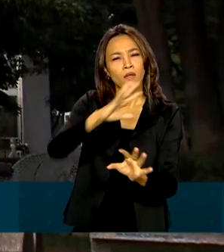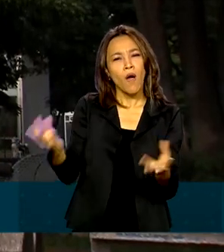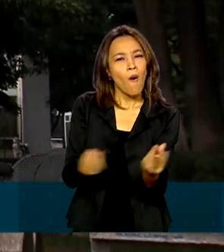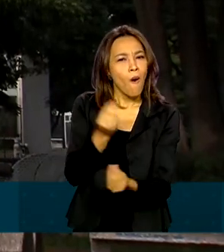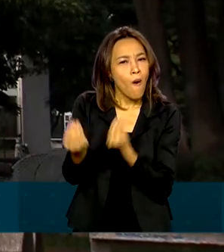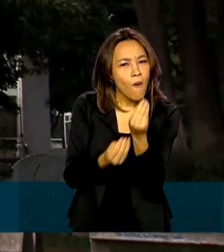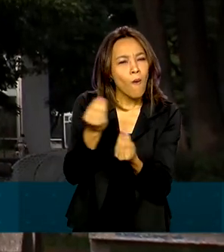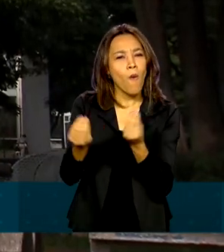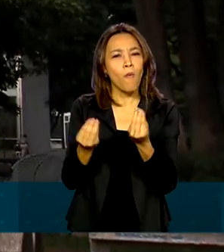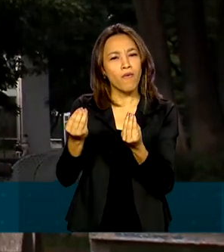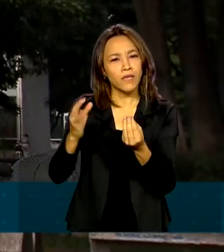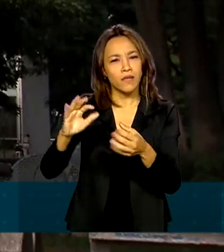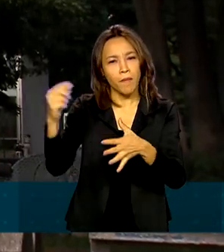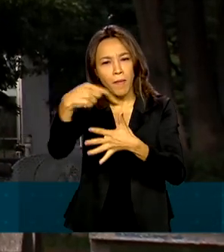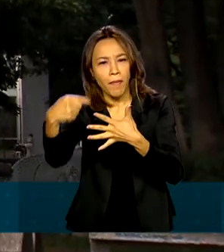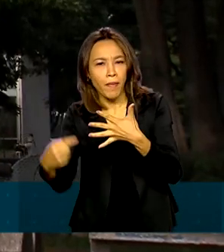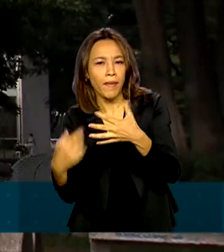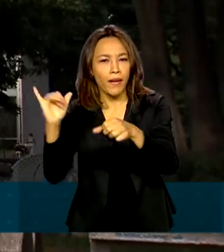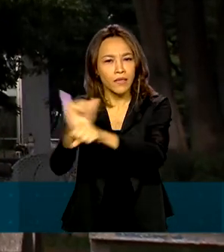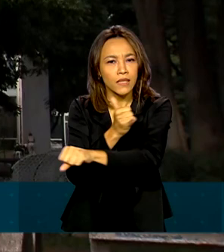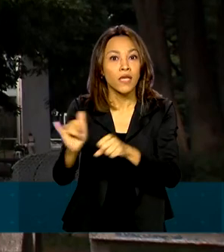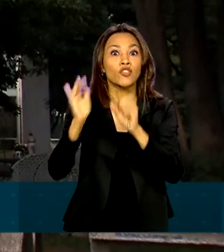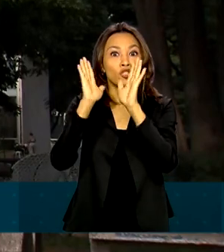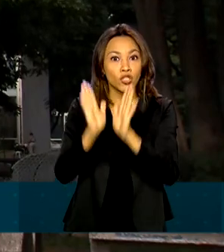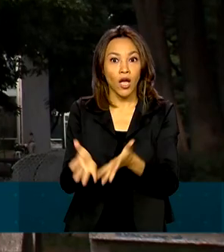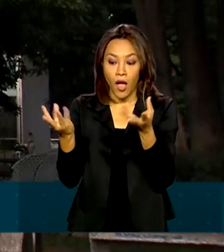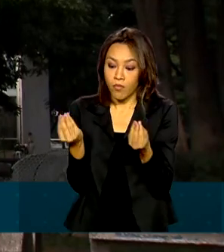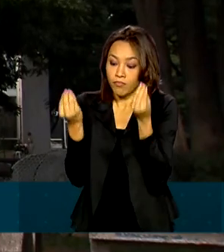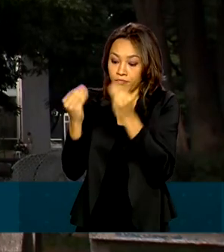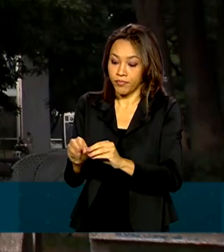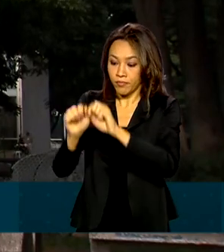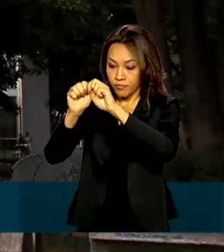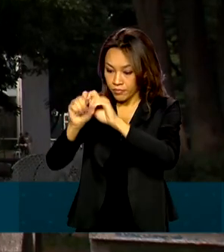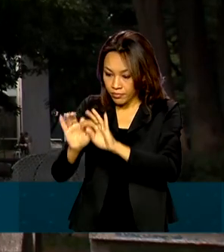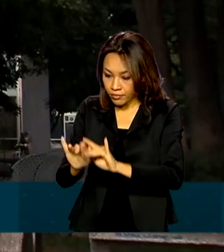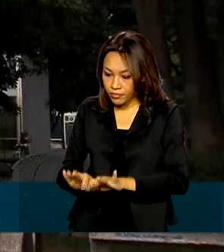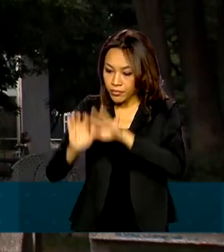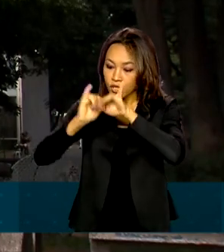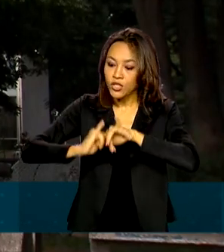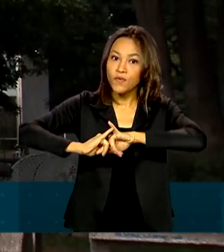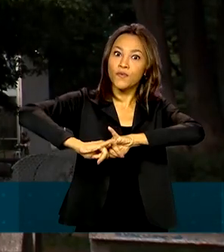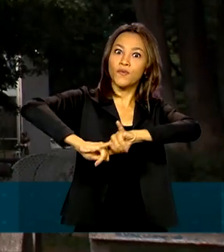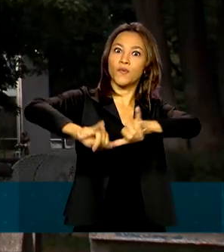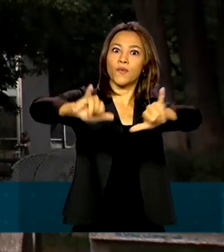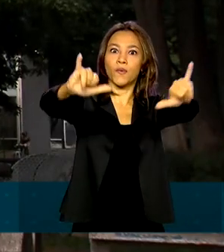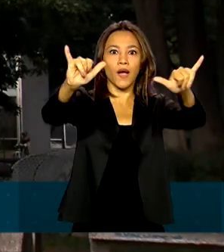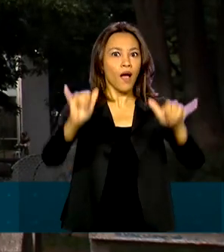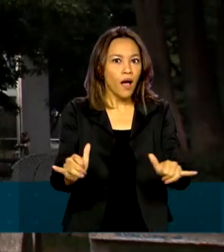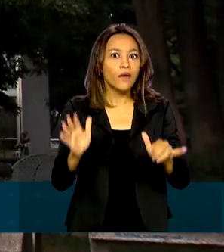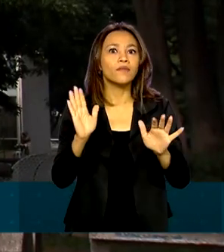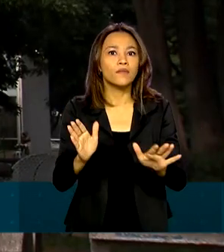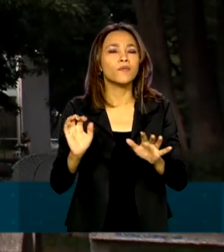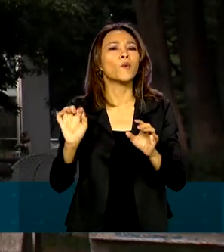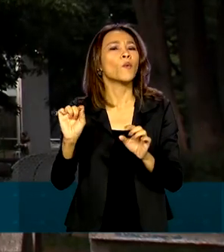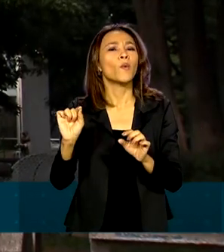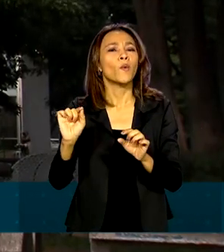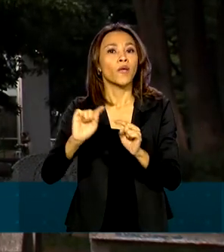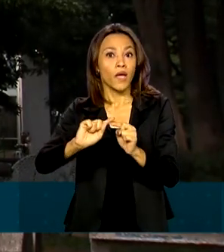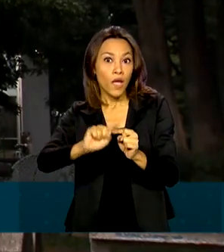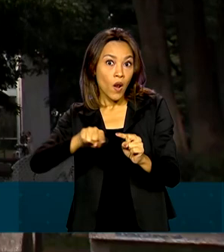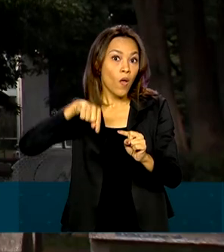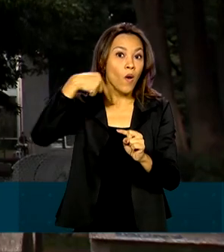contra o Novo Coronavírus. E foi publicada em edição extra do Diário Oficial da União, logo após o